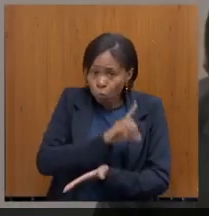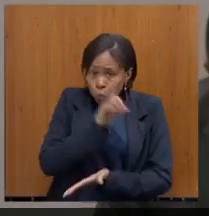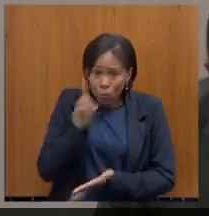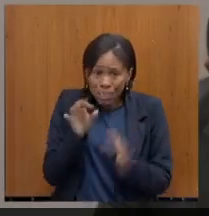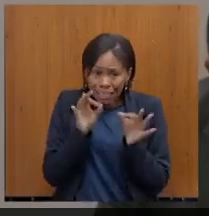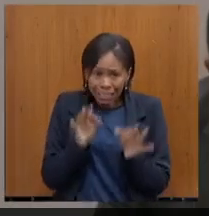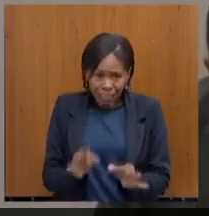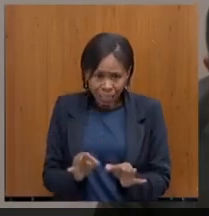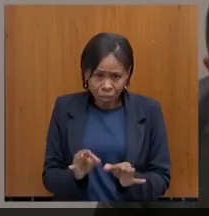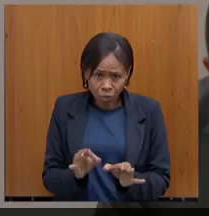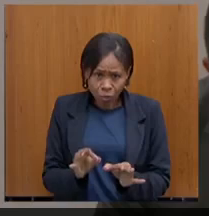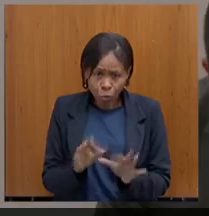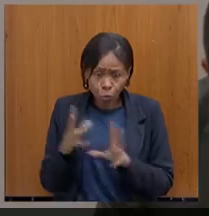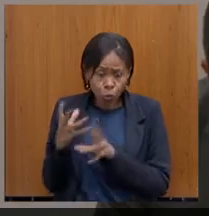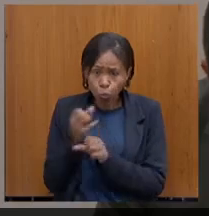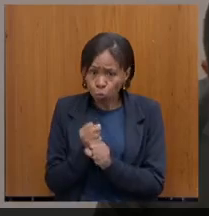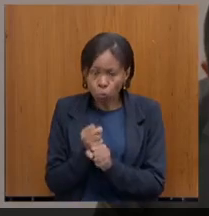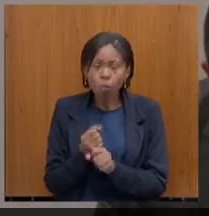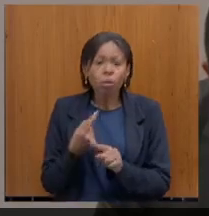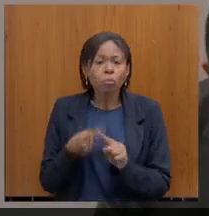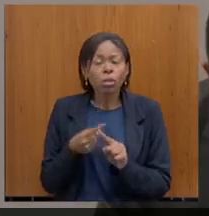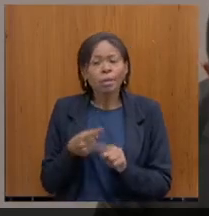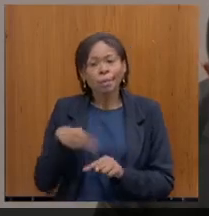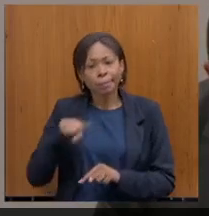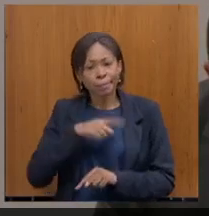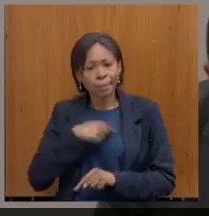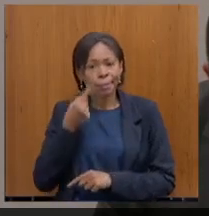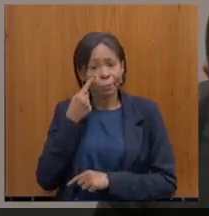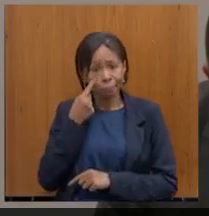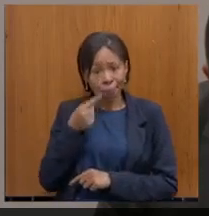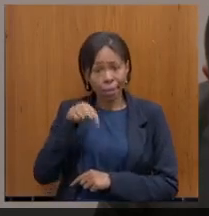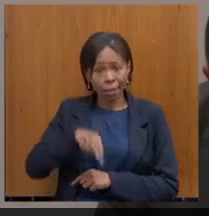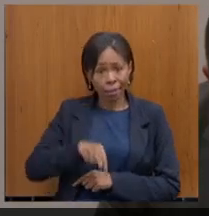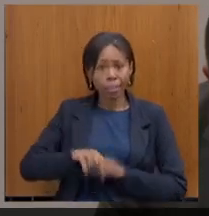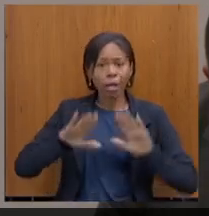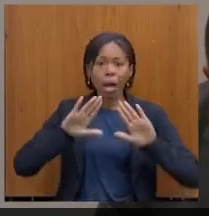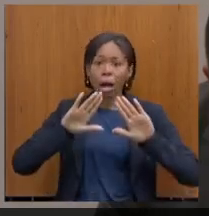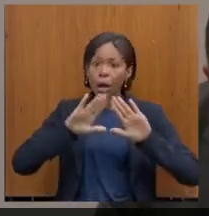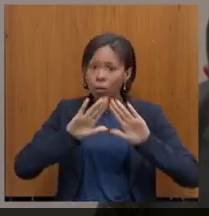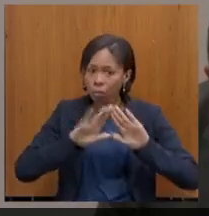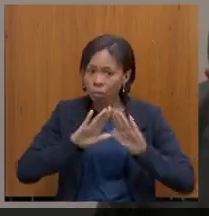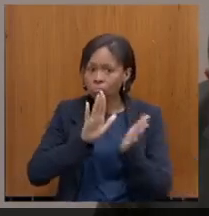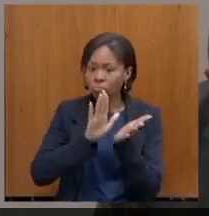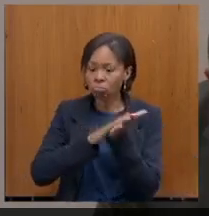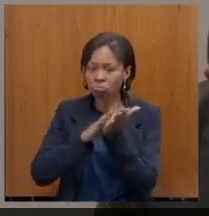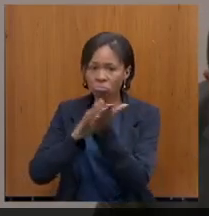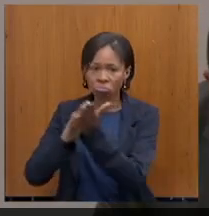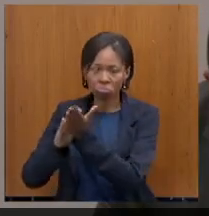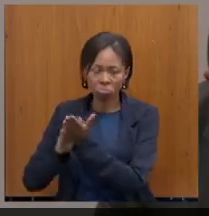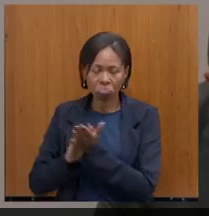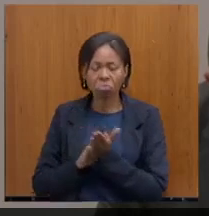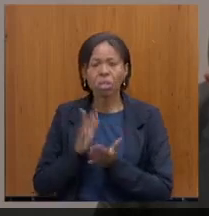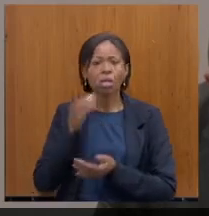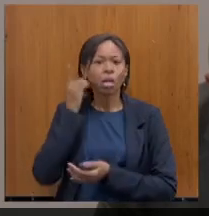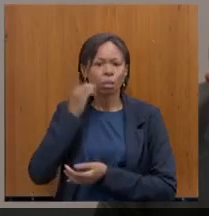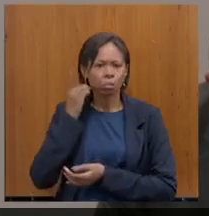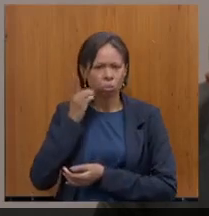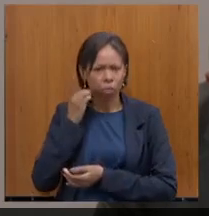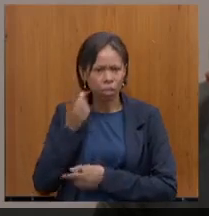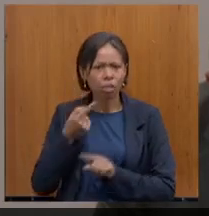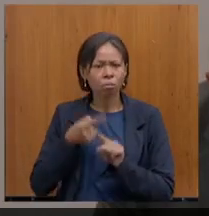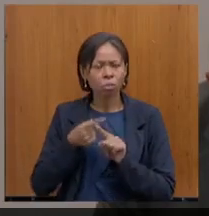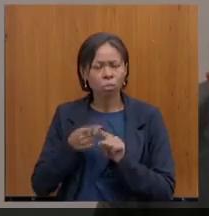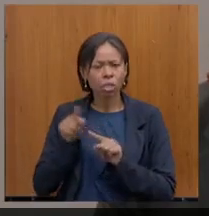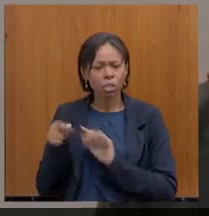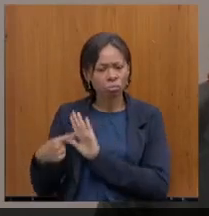Porque nós estamos vendo e estamos discutindo aqui, aliás, a Assembleia parabeniza os deputados de forma muito legítima colocando essa